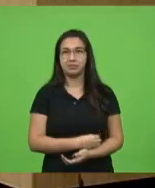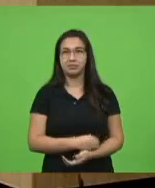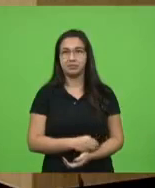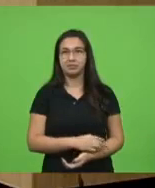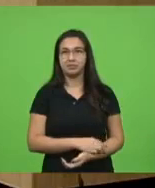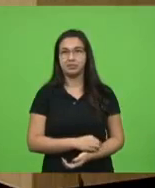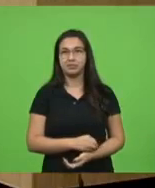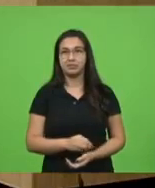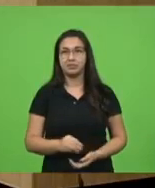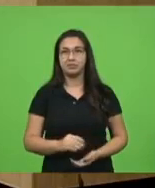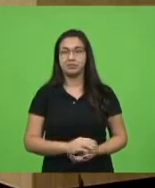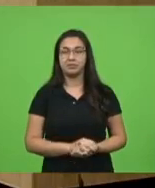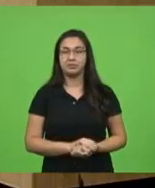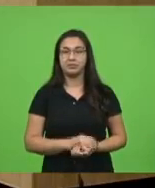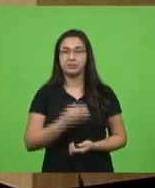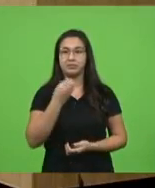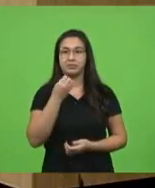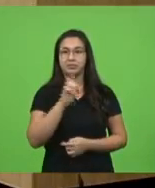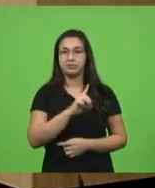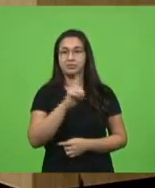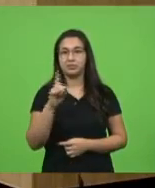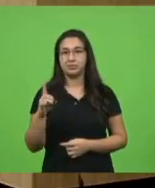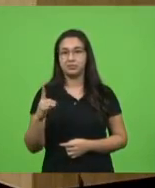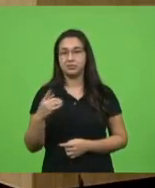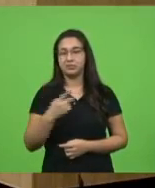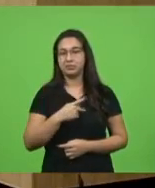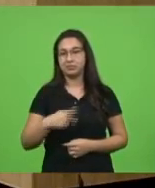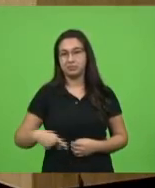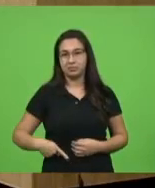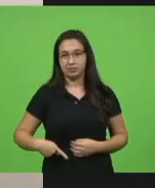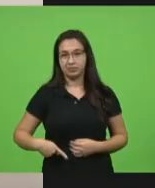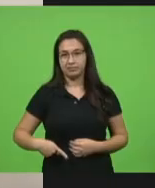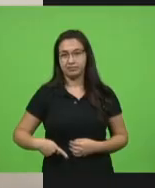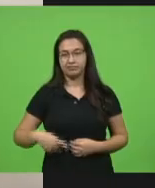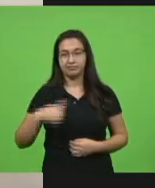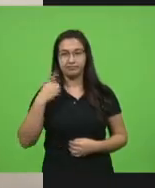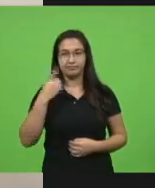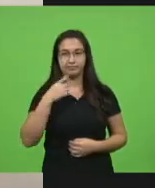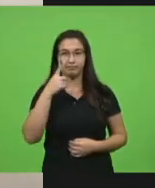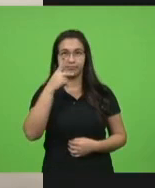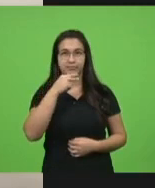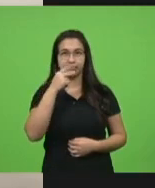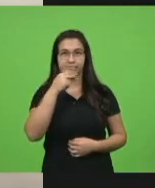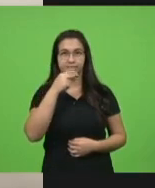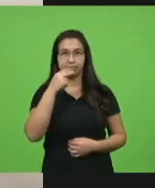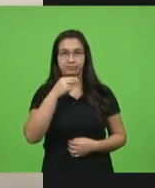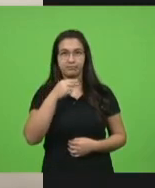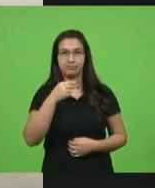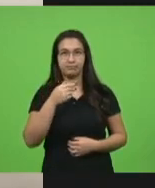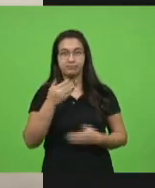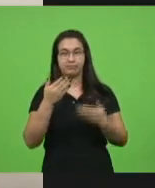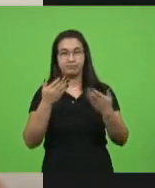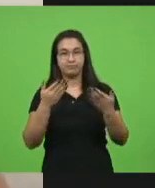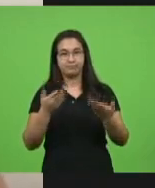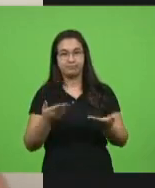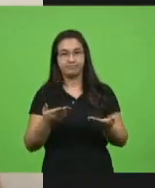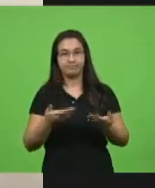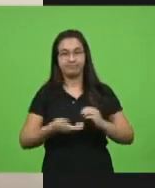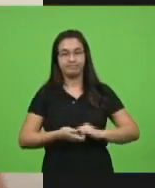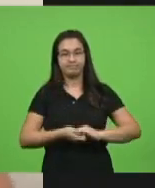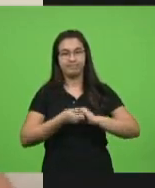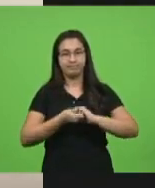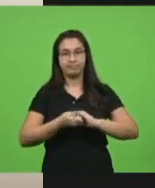Bom dia, senhor presidente, deputado Kerti Nunes, em seu nome, saudar aqui a todos os